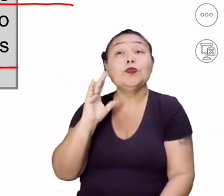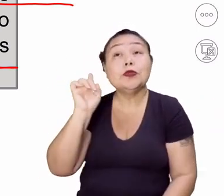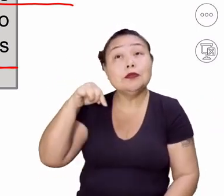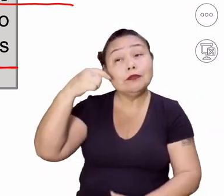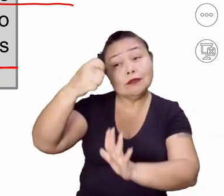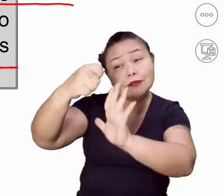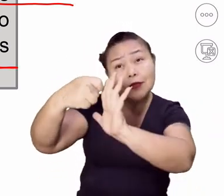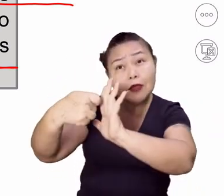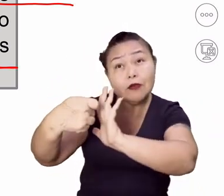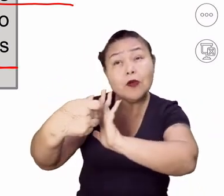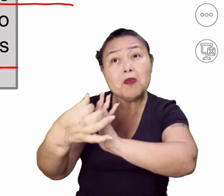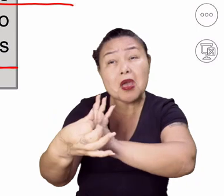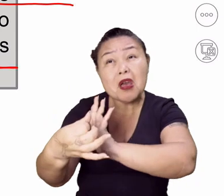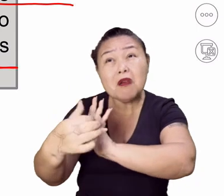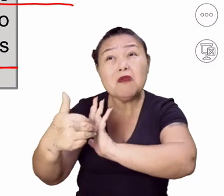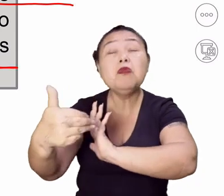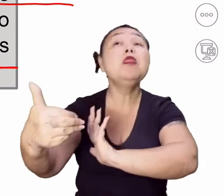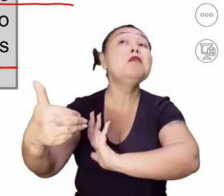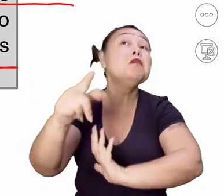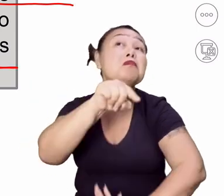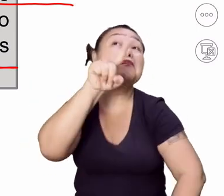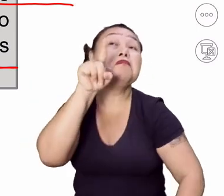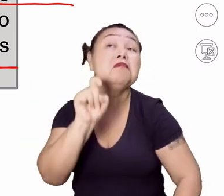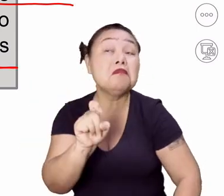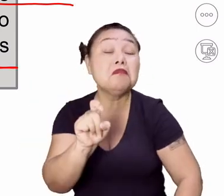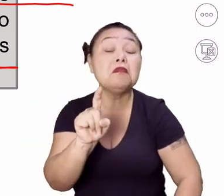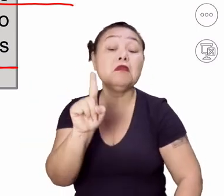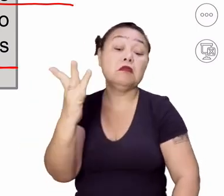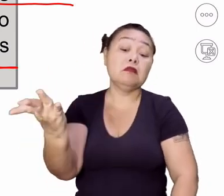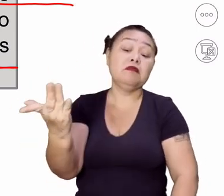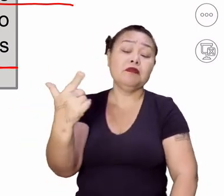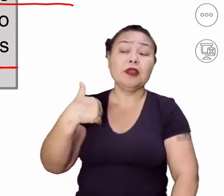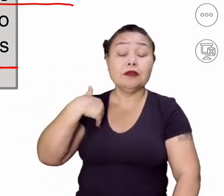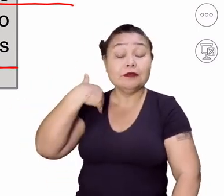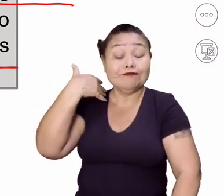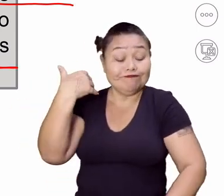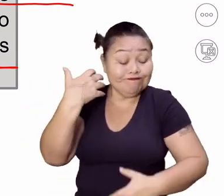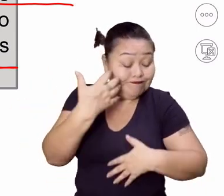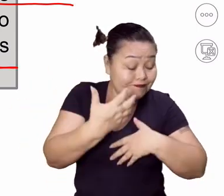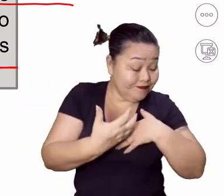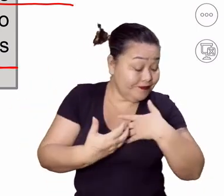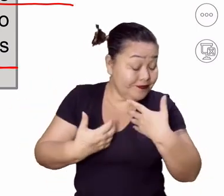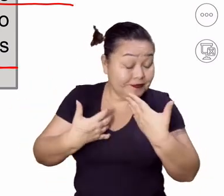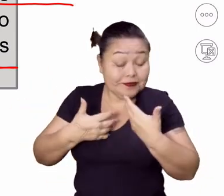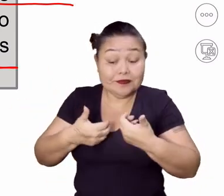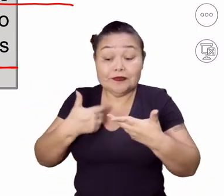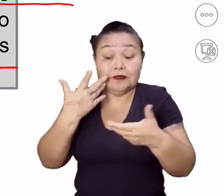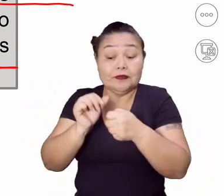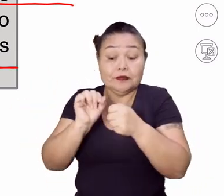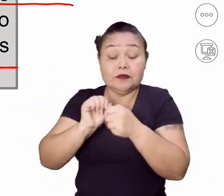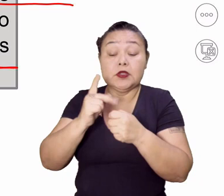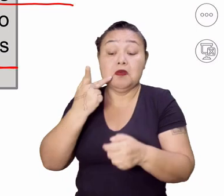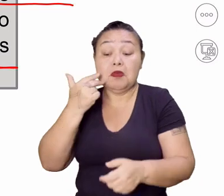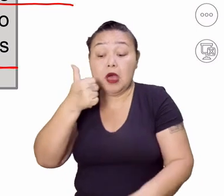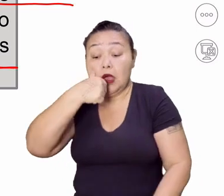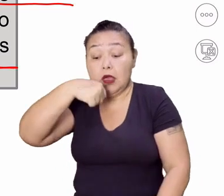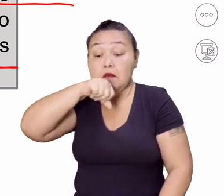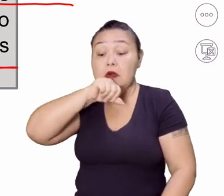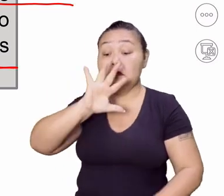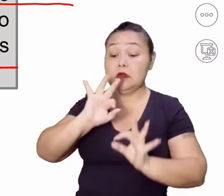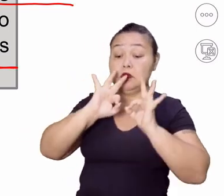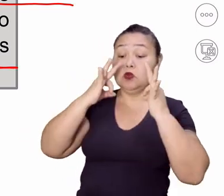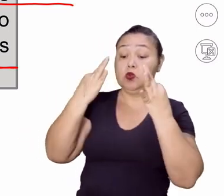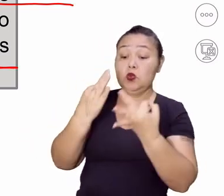Então, essa instabilidade, ela leva a uma insegurança na vida familiar. Porque se você é um pai ou uma mãe de